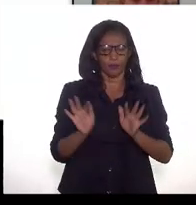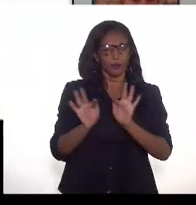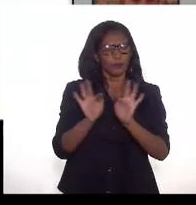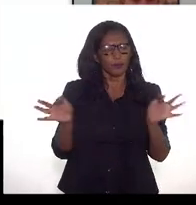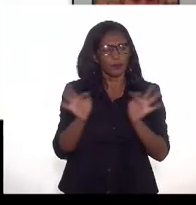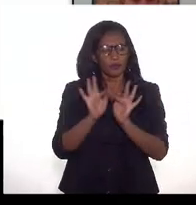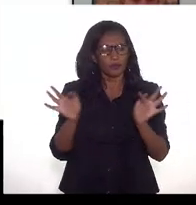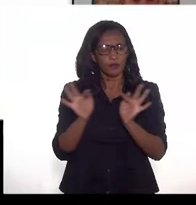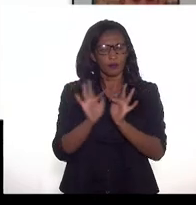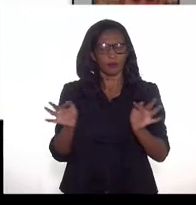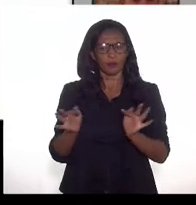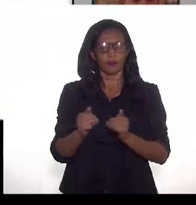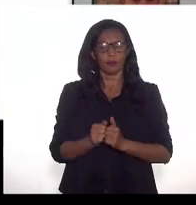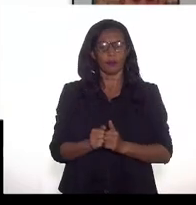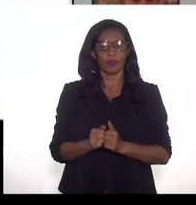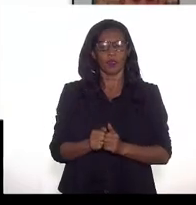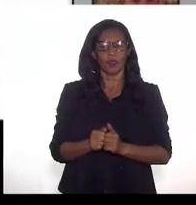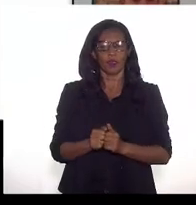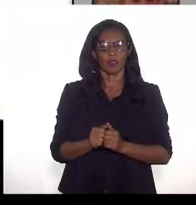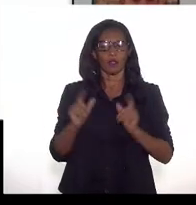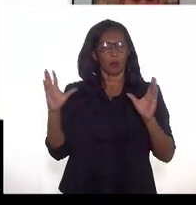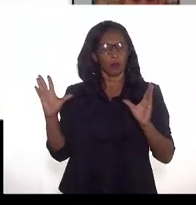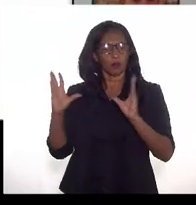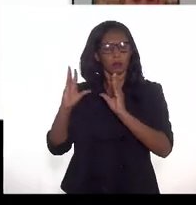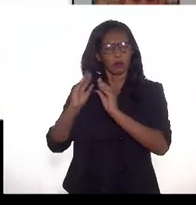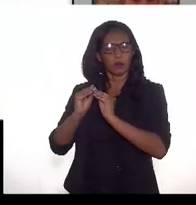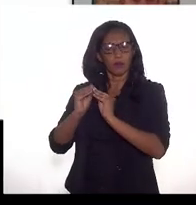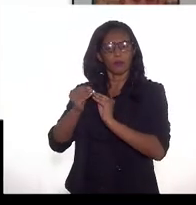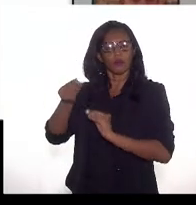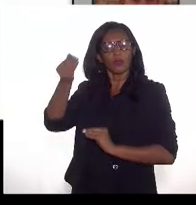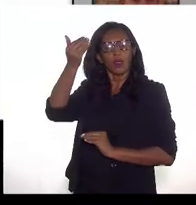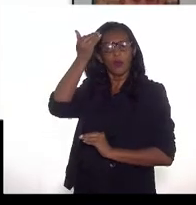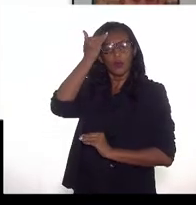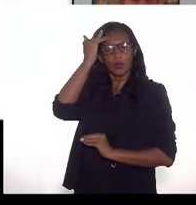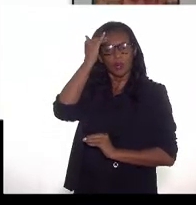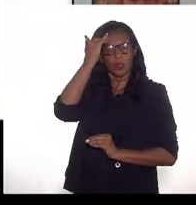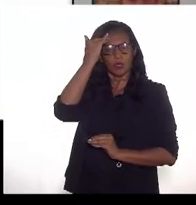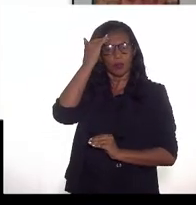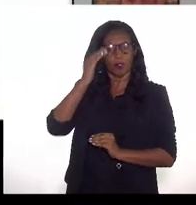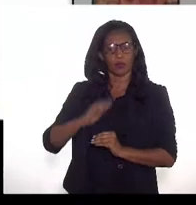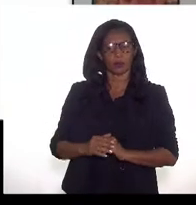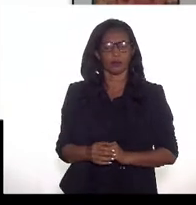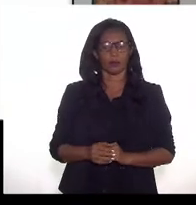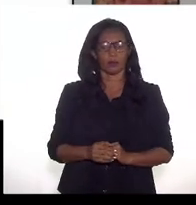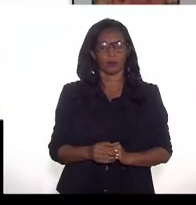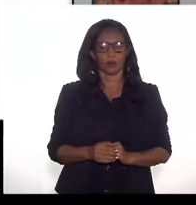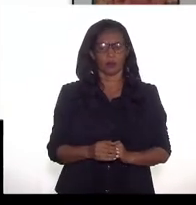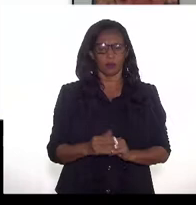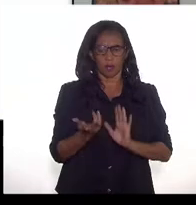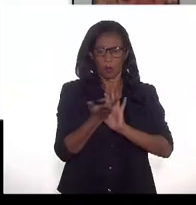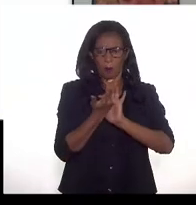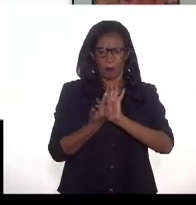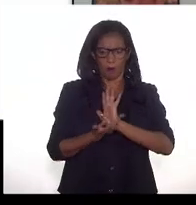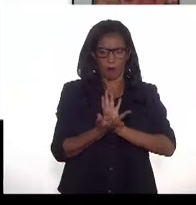simplificar o entendimento. Aqui nós temos o mapa